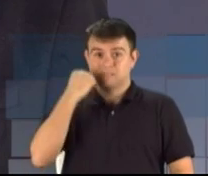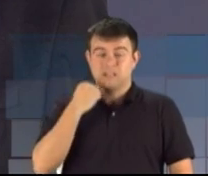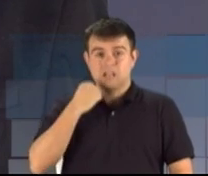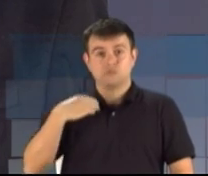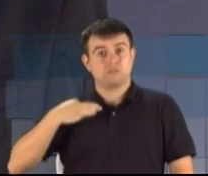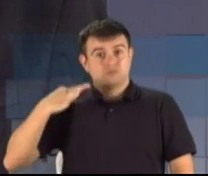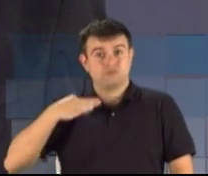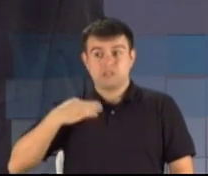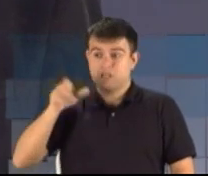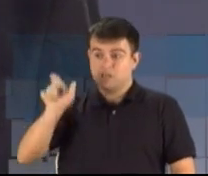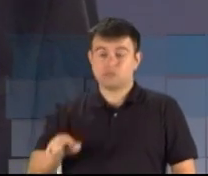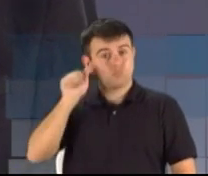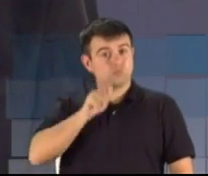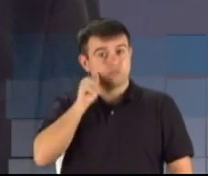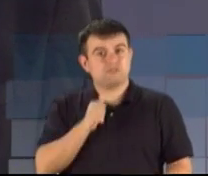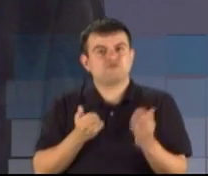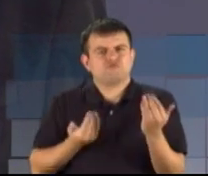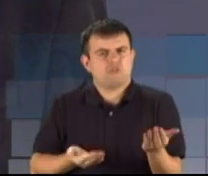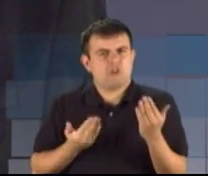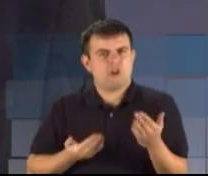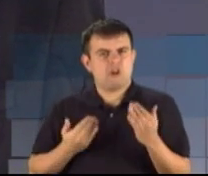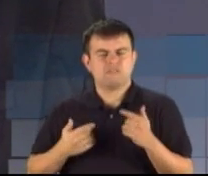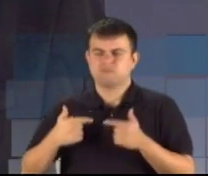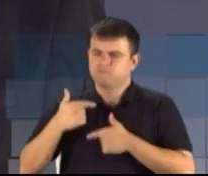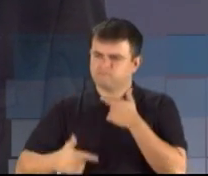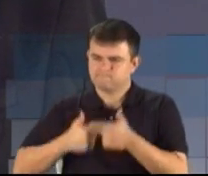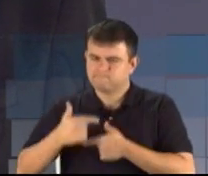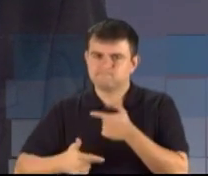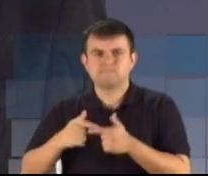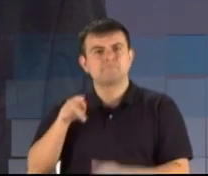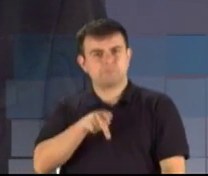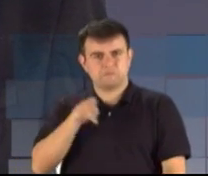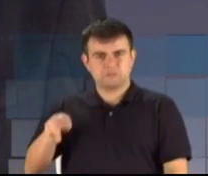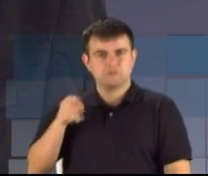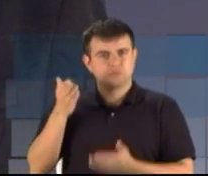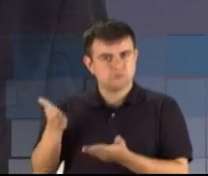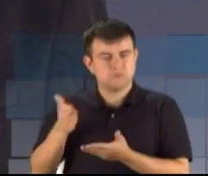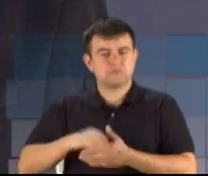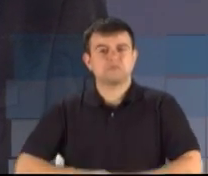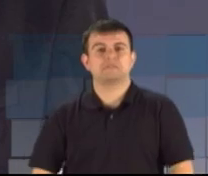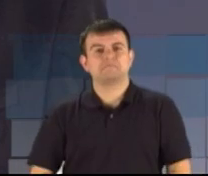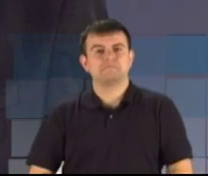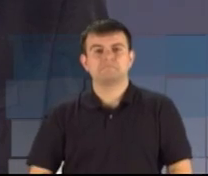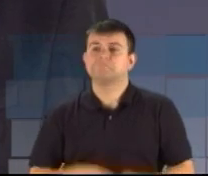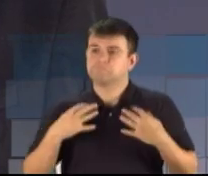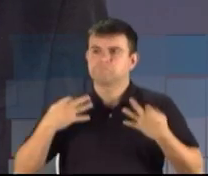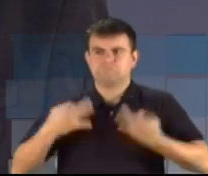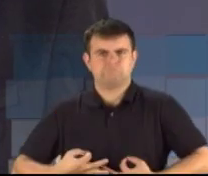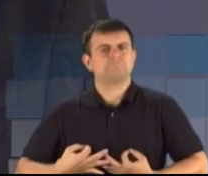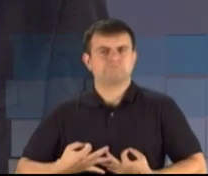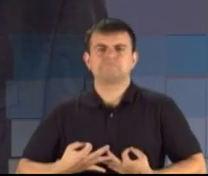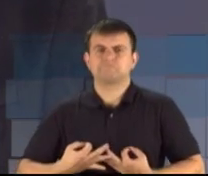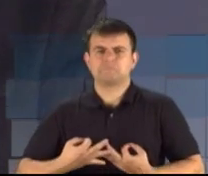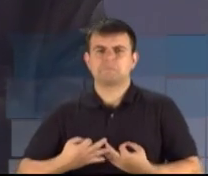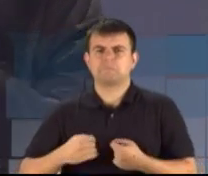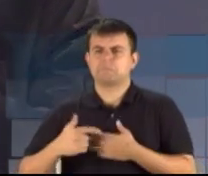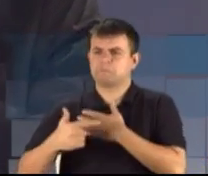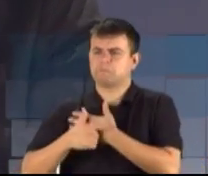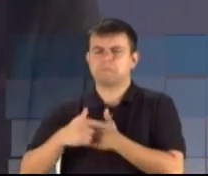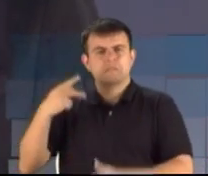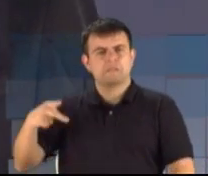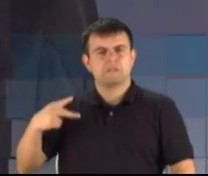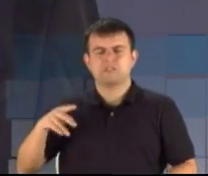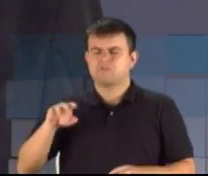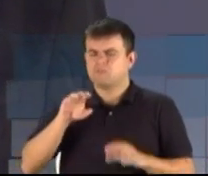Uma jovem, empreendedora, professora e que, sem dúvida, está fazendo um grande papel para a democracia. É a